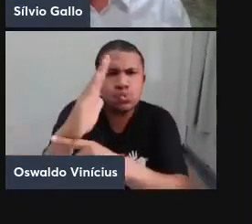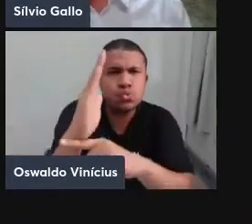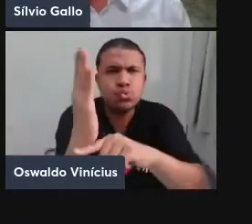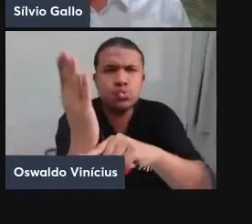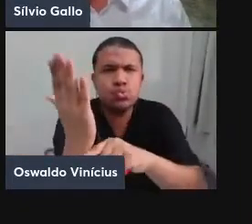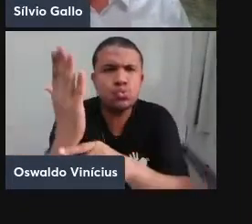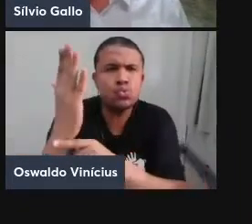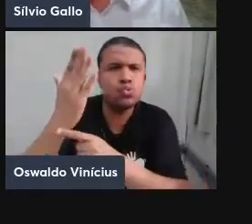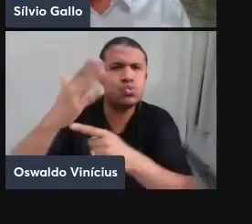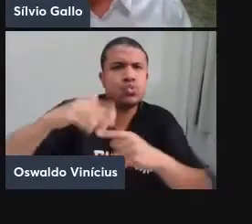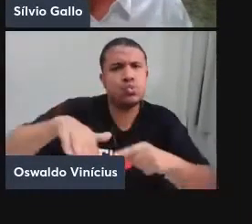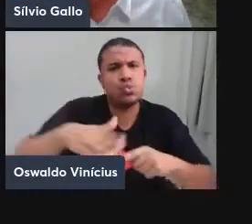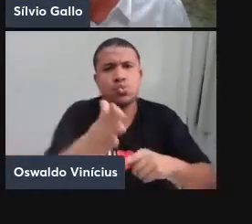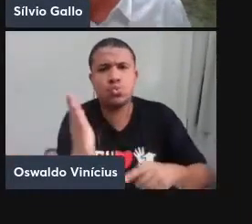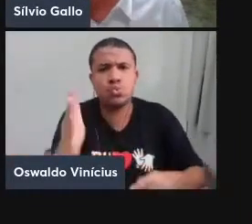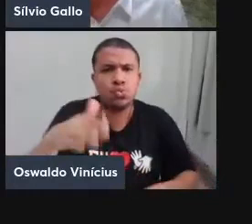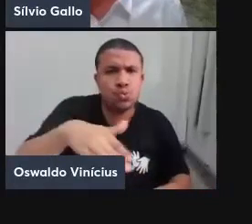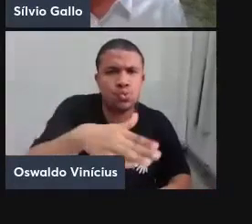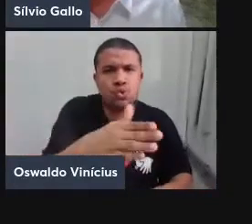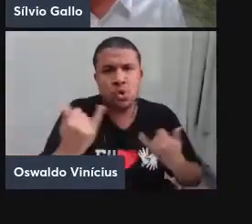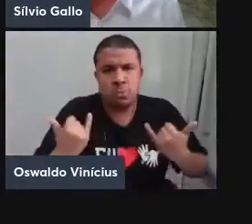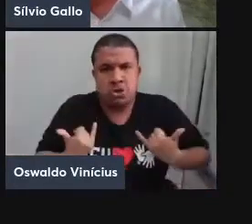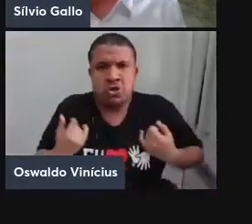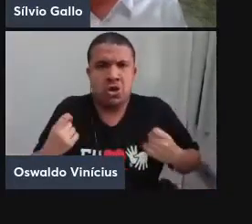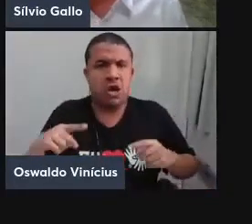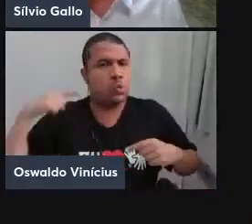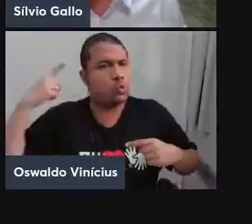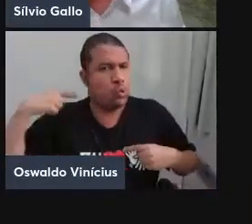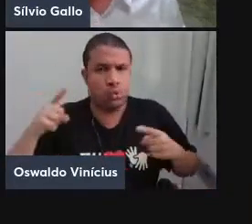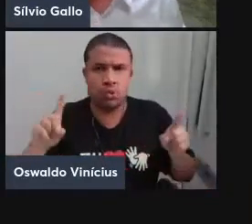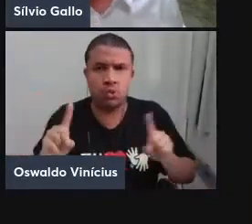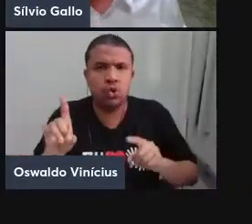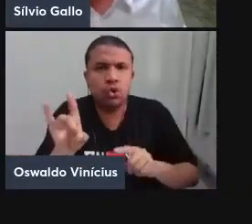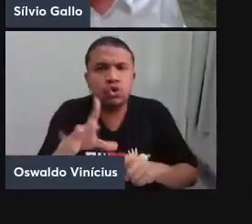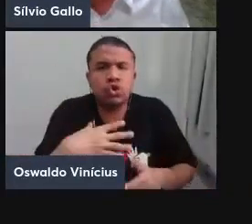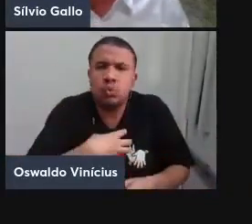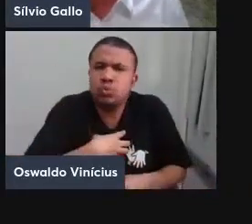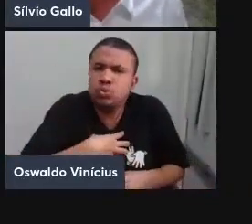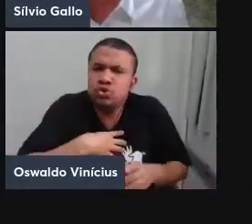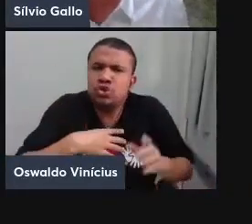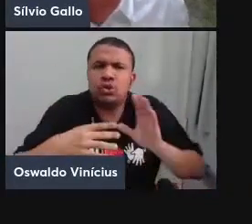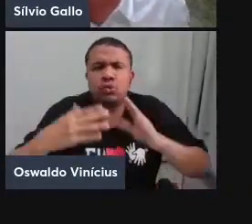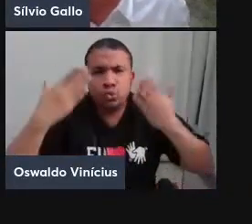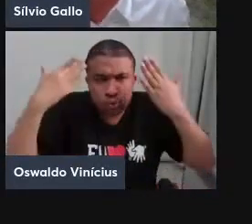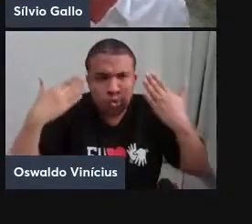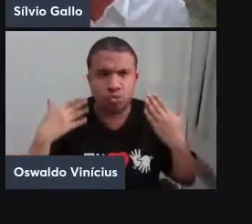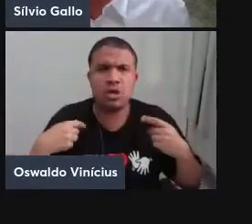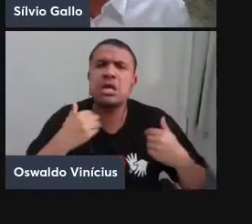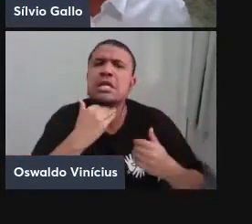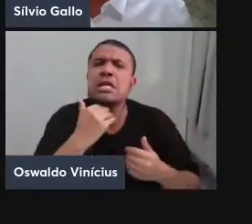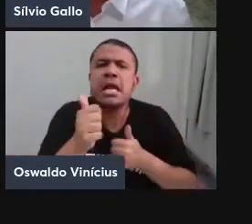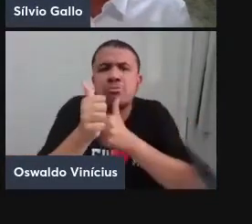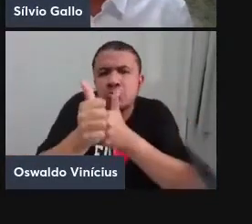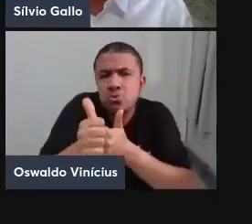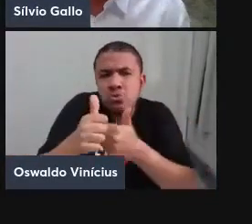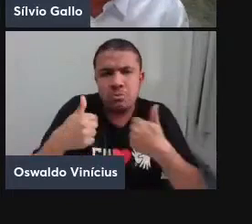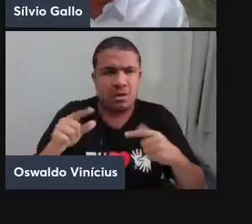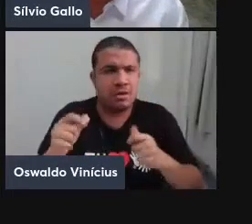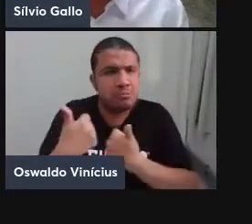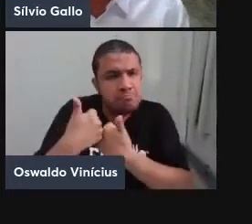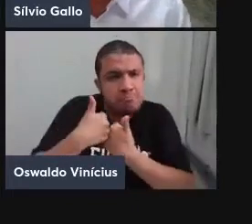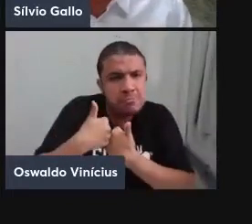desvenda esse ar, não me digam que eu estou louco, é só um jeito de corpo, não precisa ninguém me acompanhar. Então,